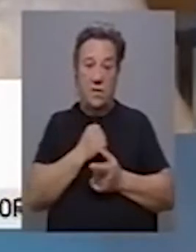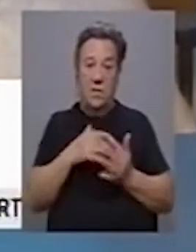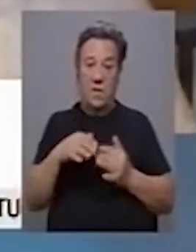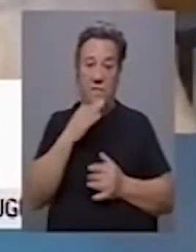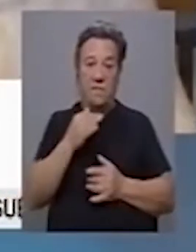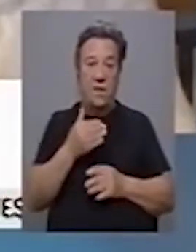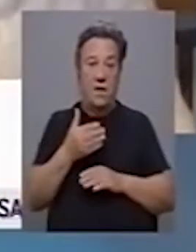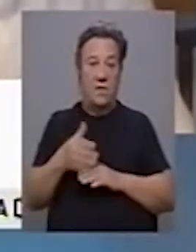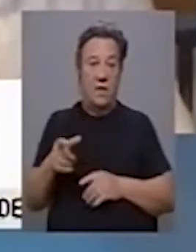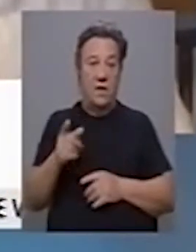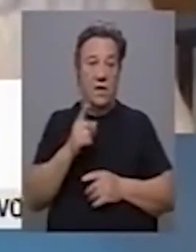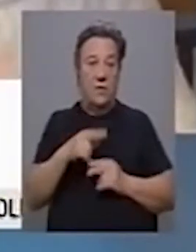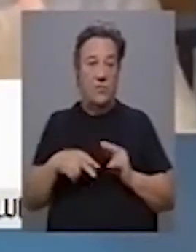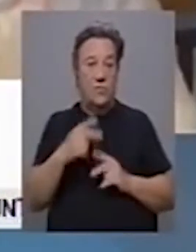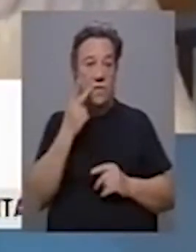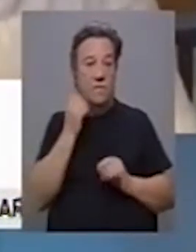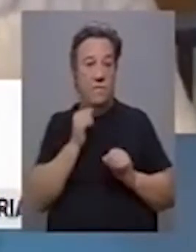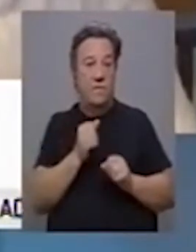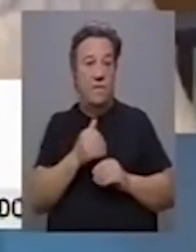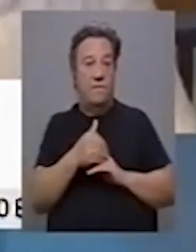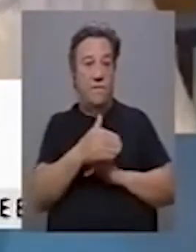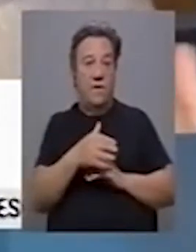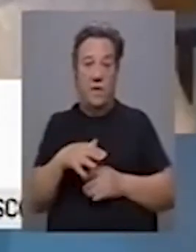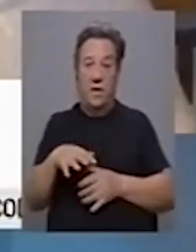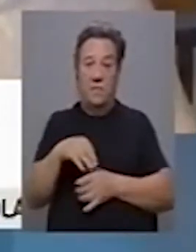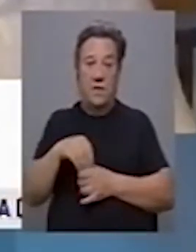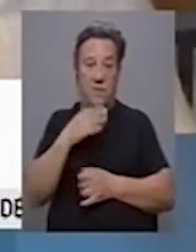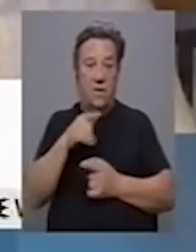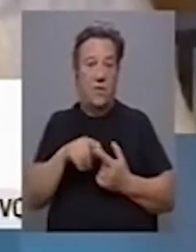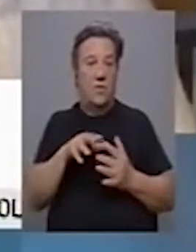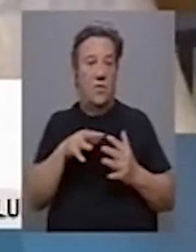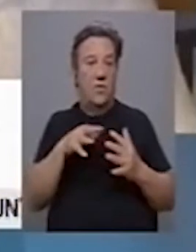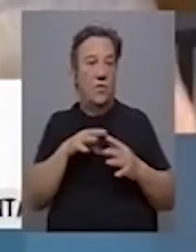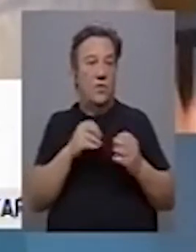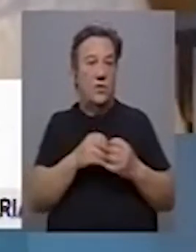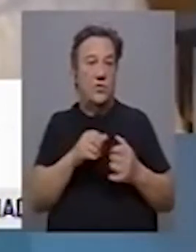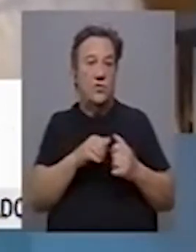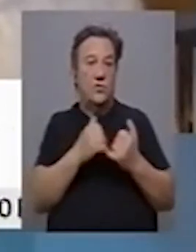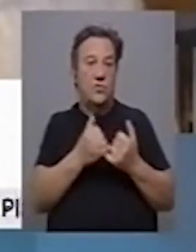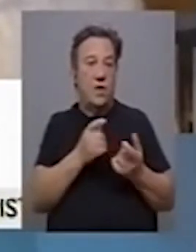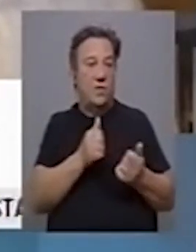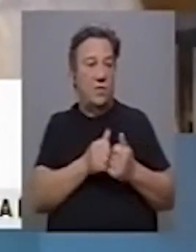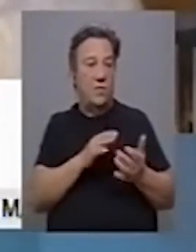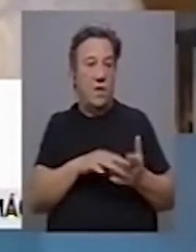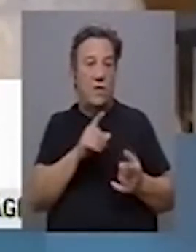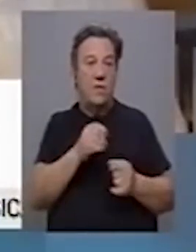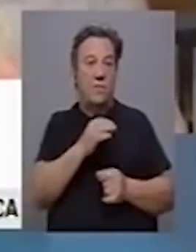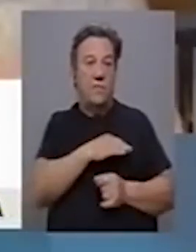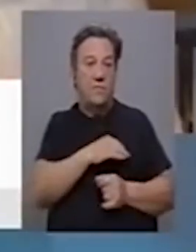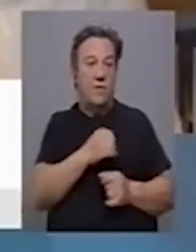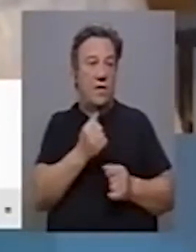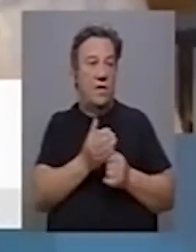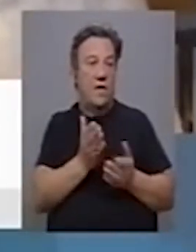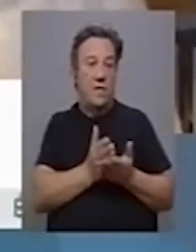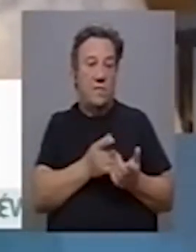familiar e a construir uma vida fora desse ambiente familiar. No contexto social com os pares e também no contexto profissional e académico.